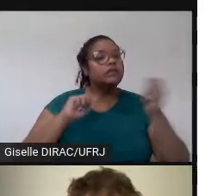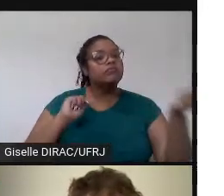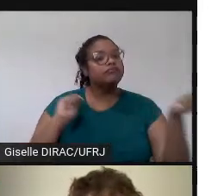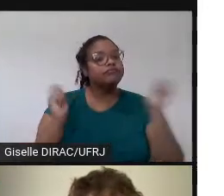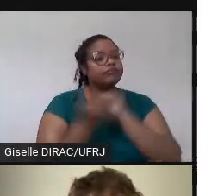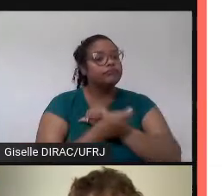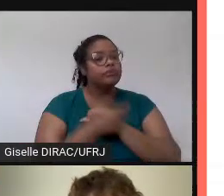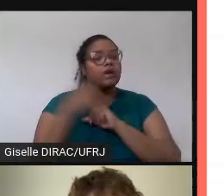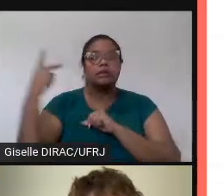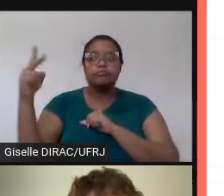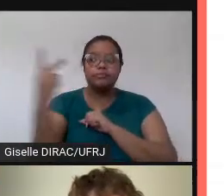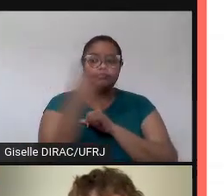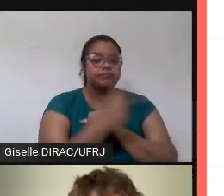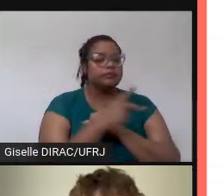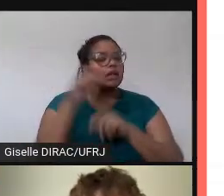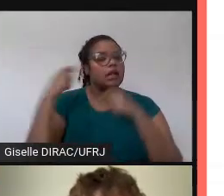alunos.